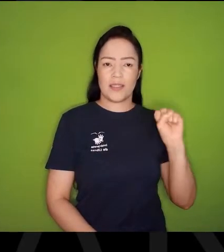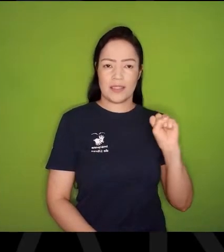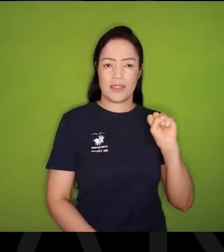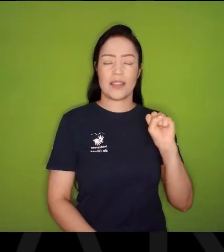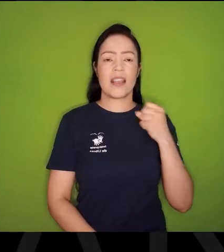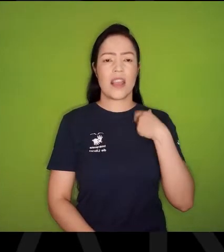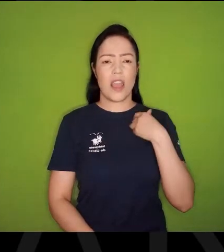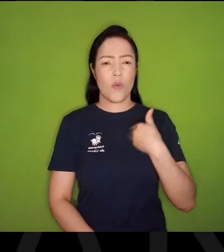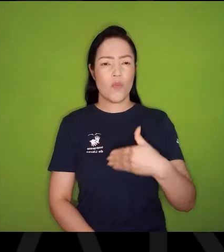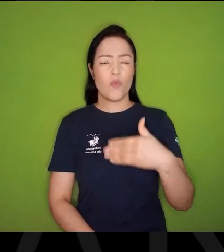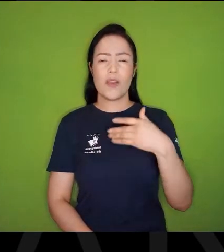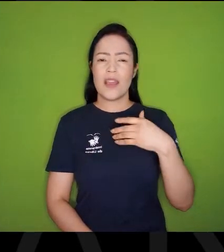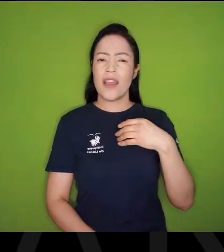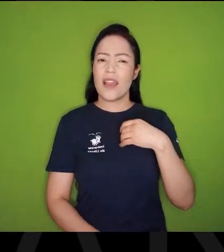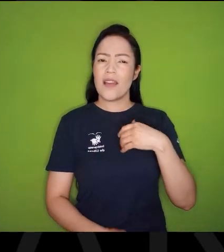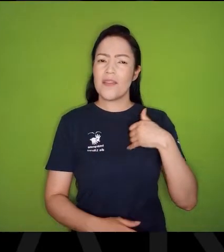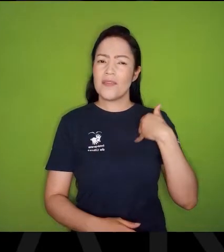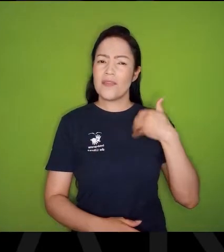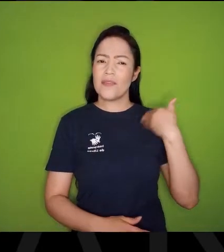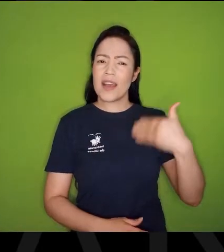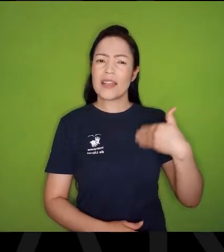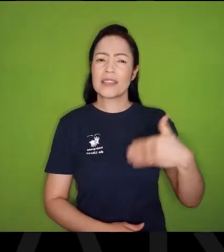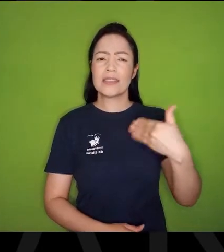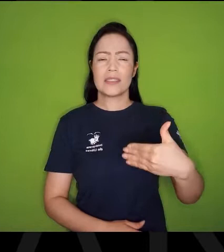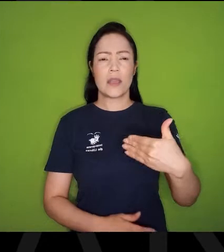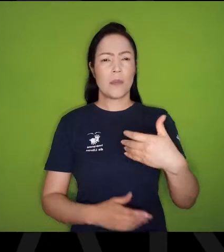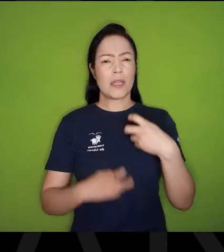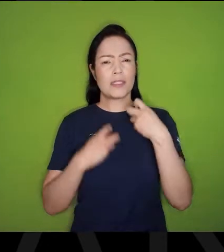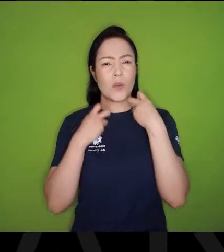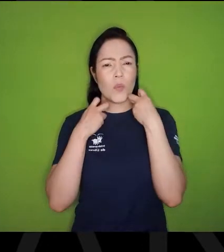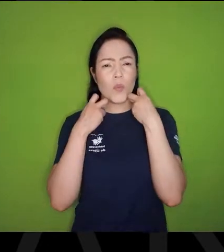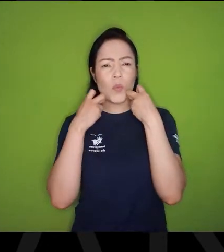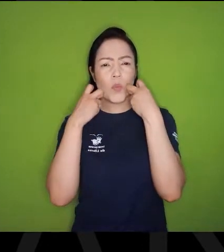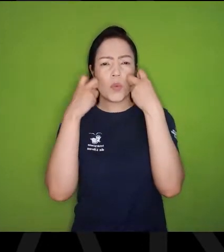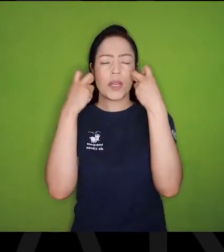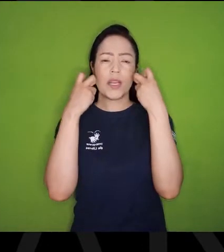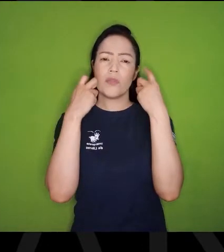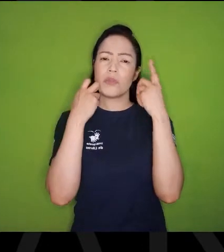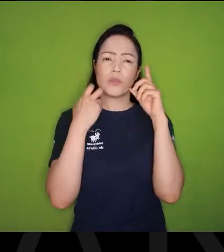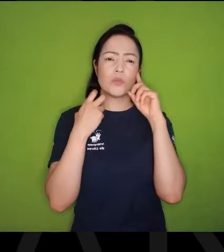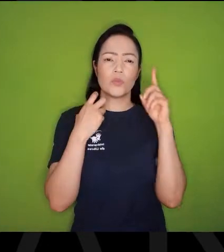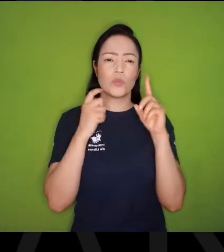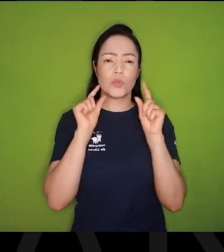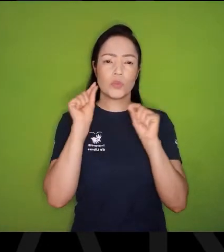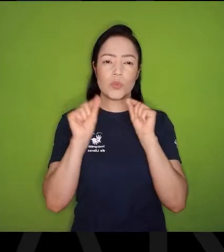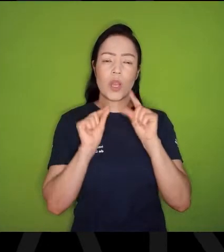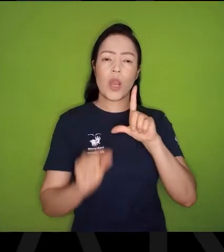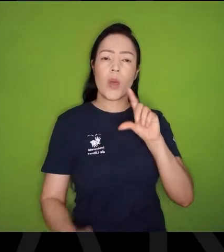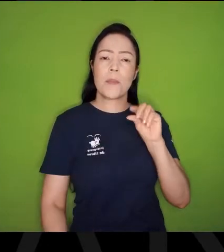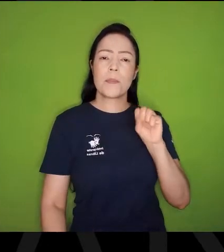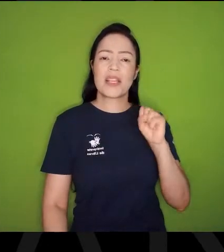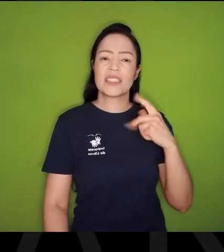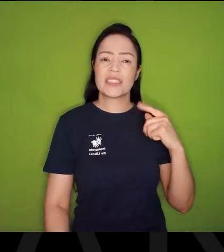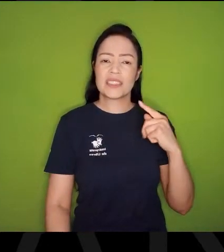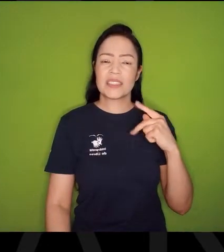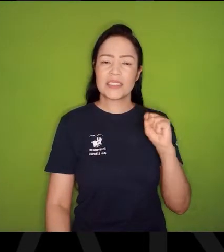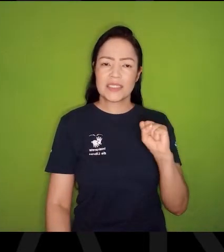Envelheço, Envergonhado, Nem sei quem foi Lopes Chaves.